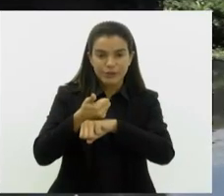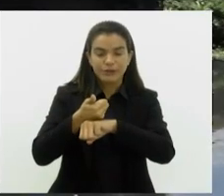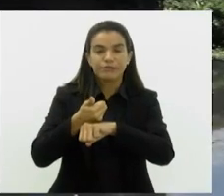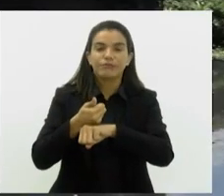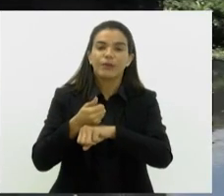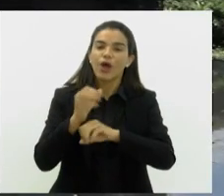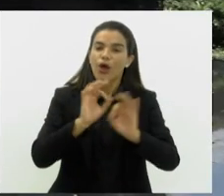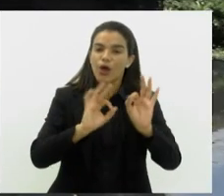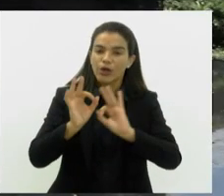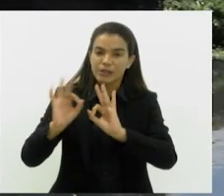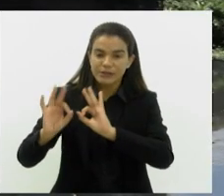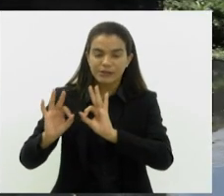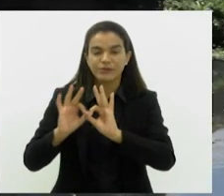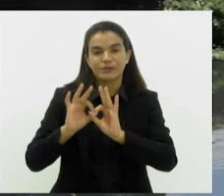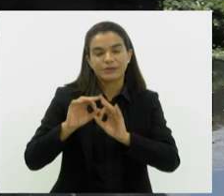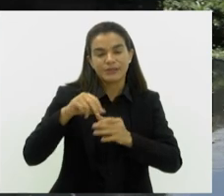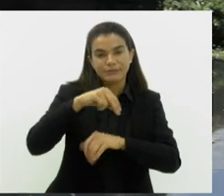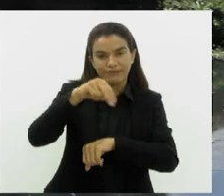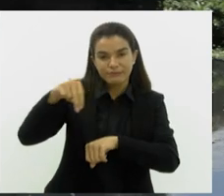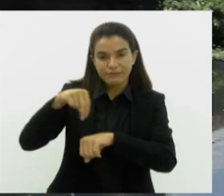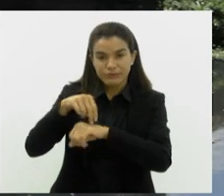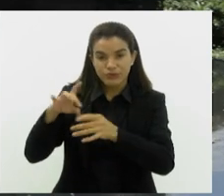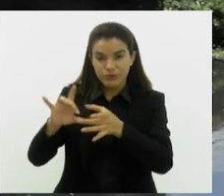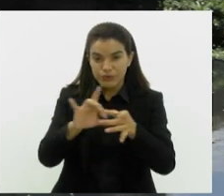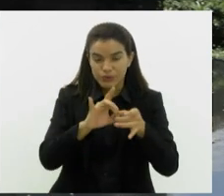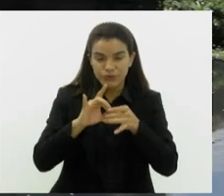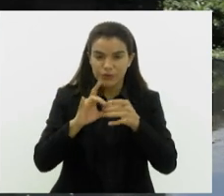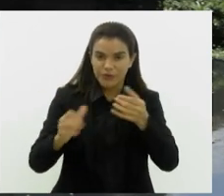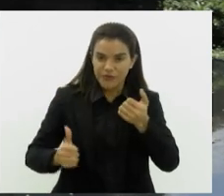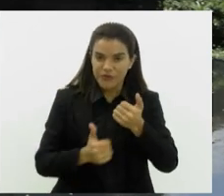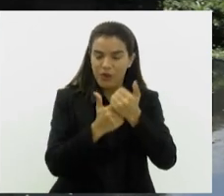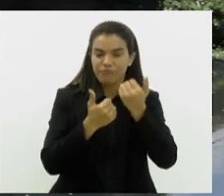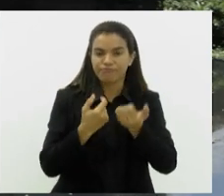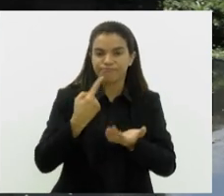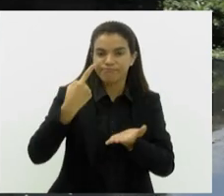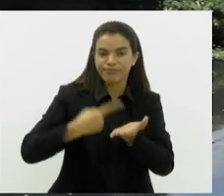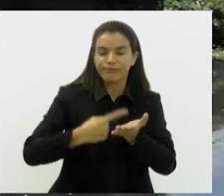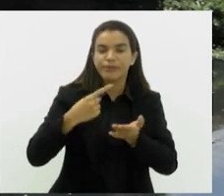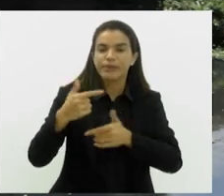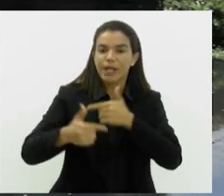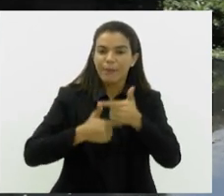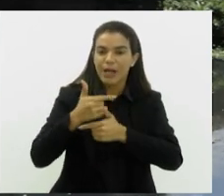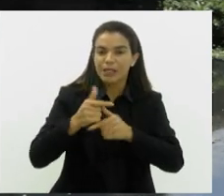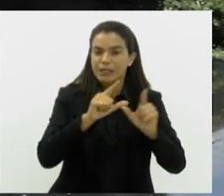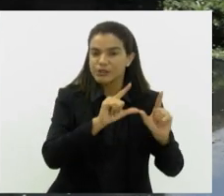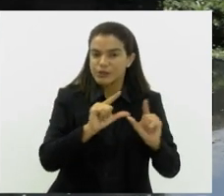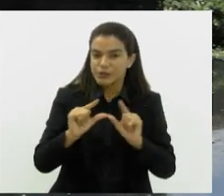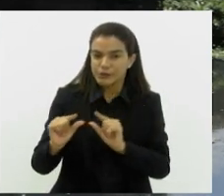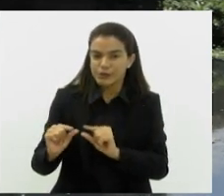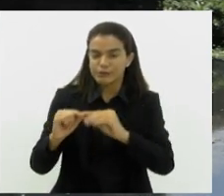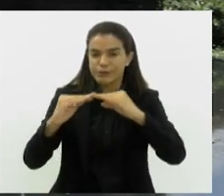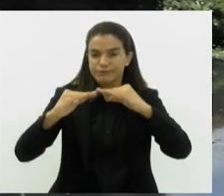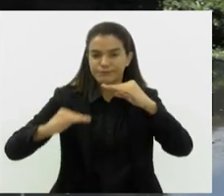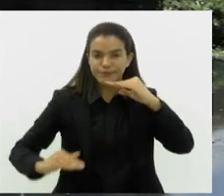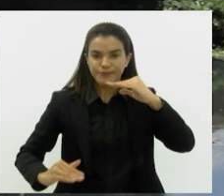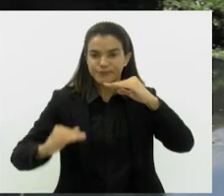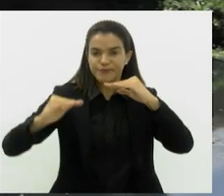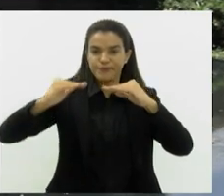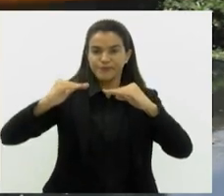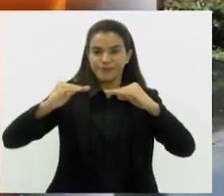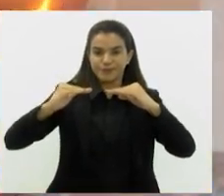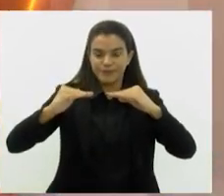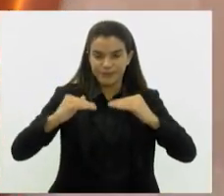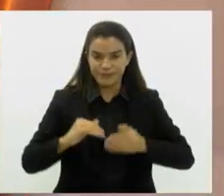Organização das Nações Unidas, reforçam o compromisso do Estado do Rio de Janeiro em trabalhar na diminuição das desigualdades em todas as